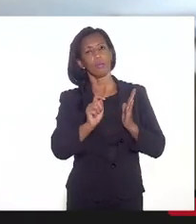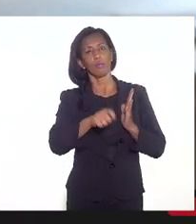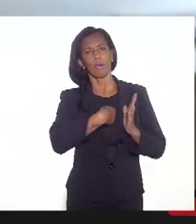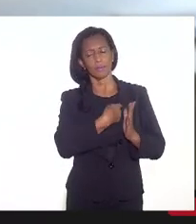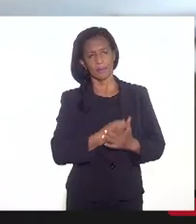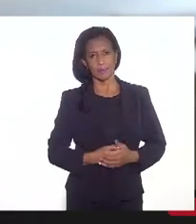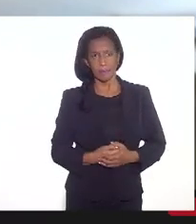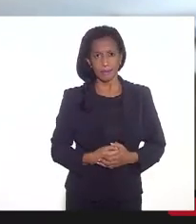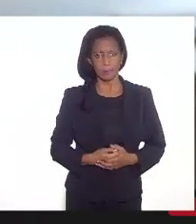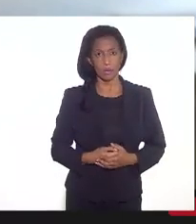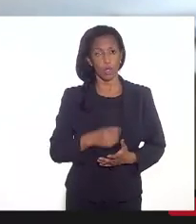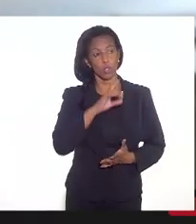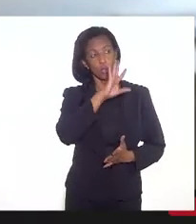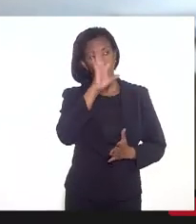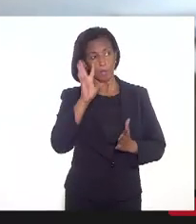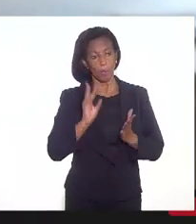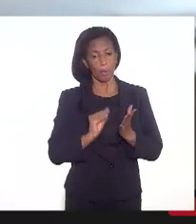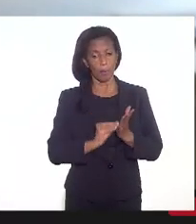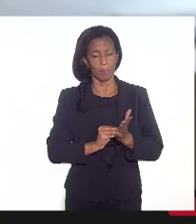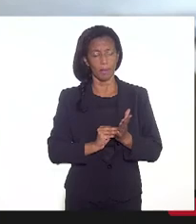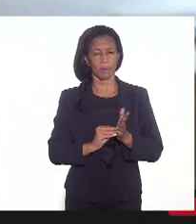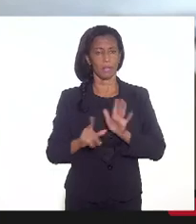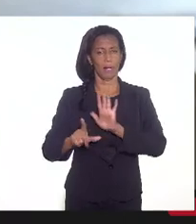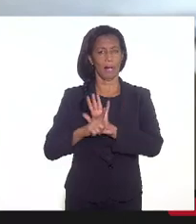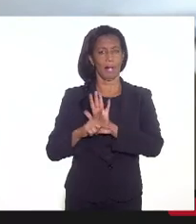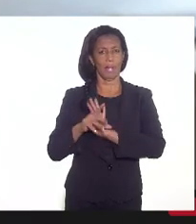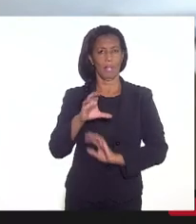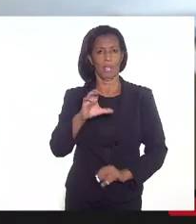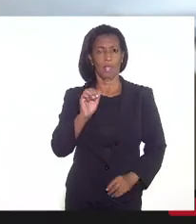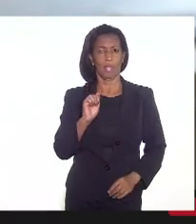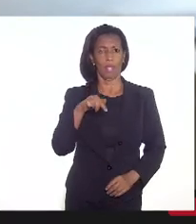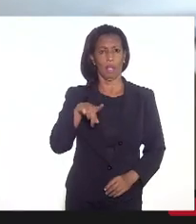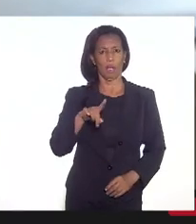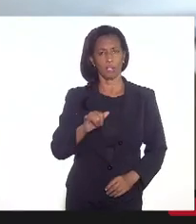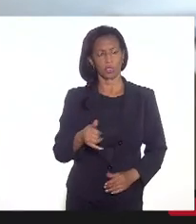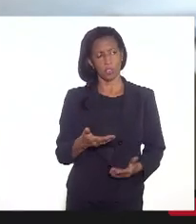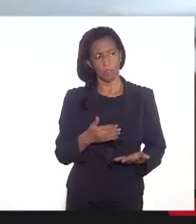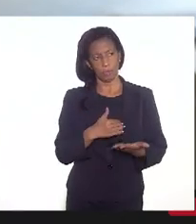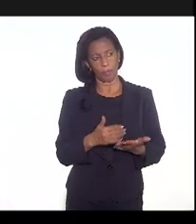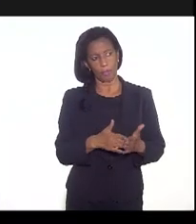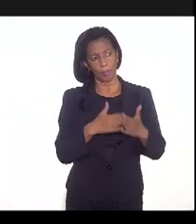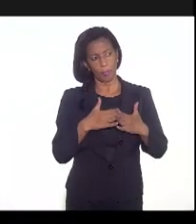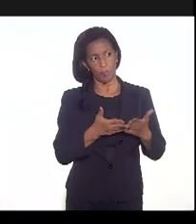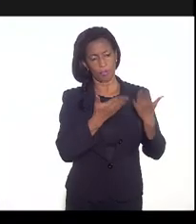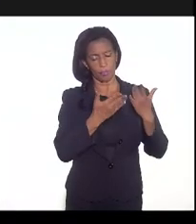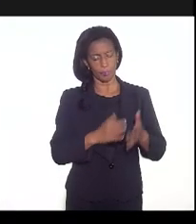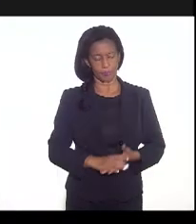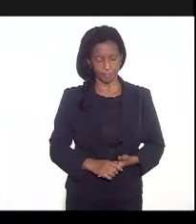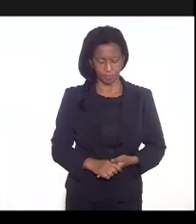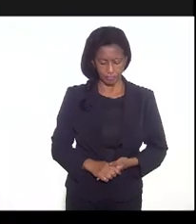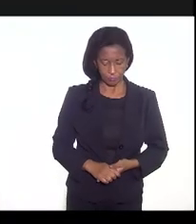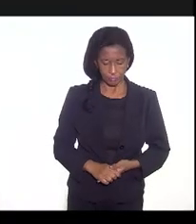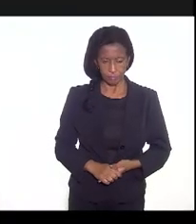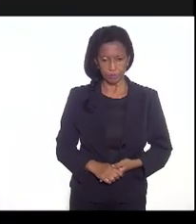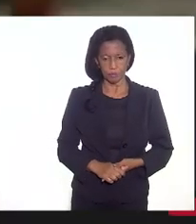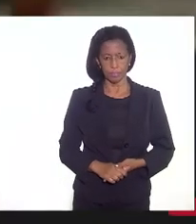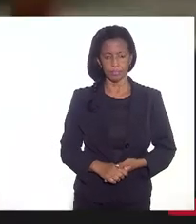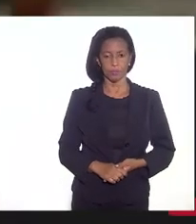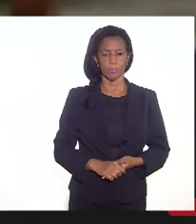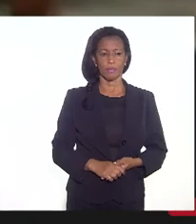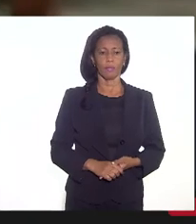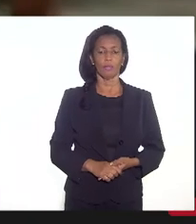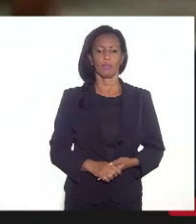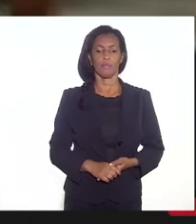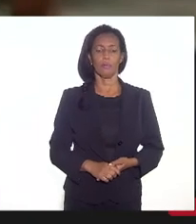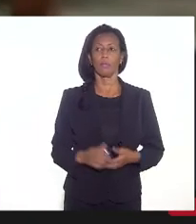é só complementando a questão da lei Candida. Por favor, secretário. Ok, deputado Luiz Paulo, a gente vai,